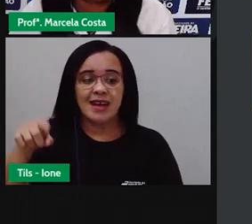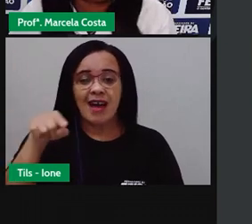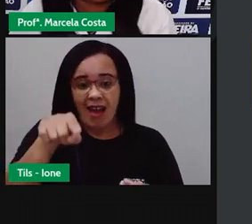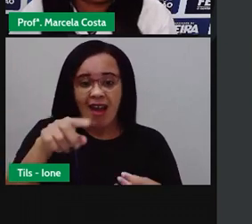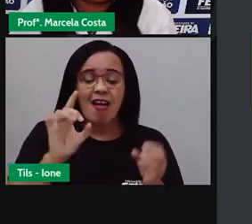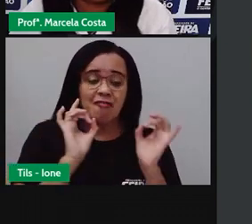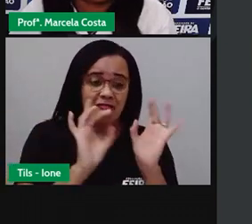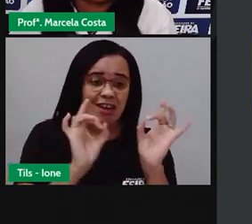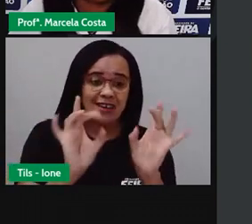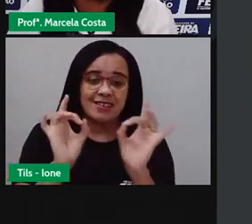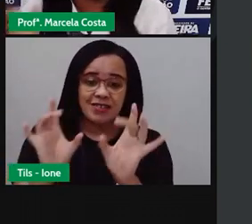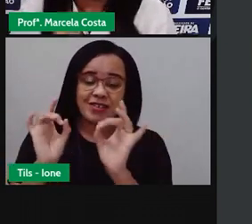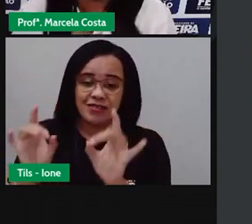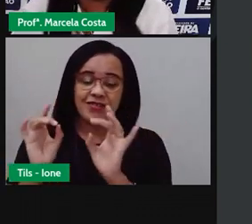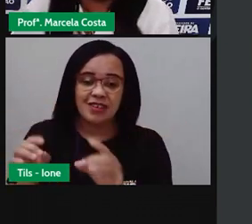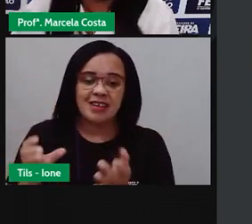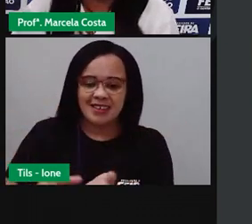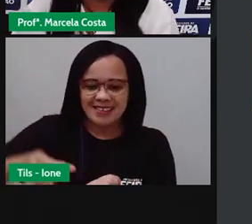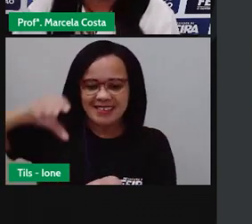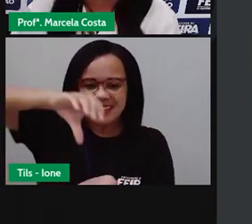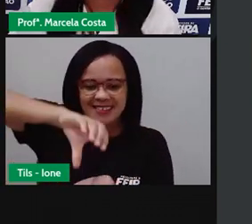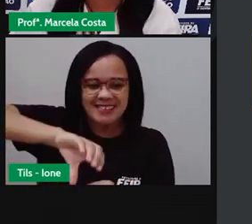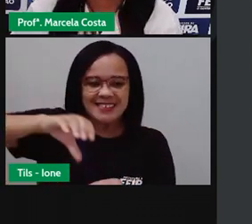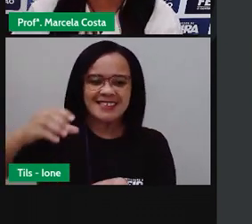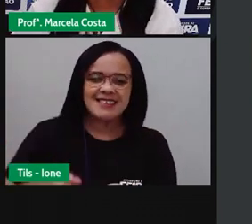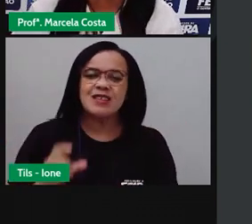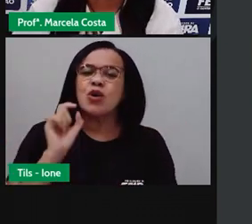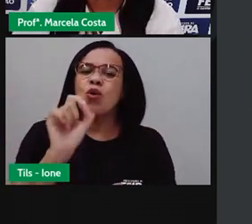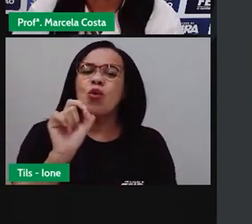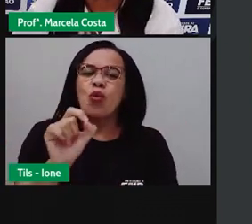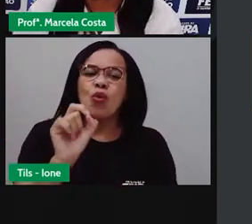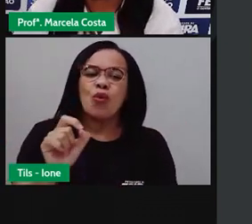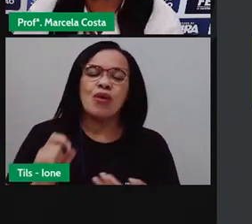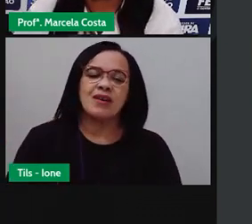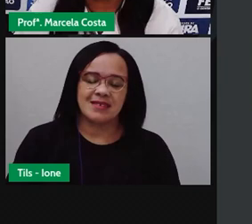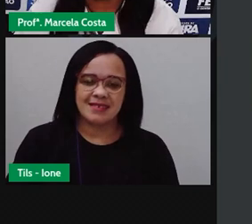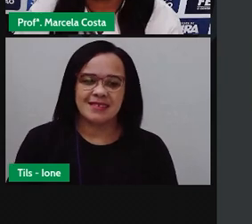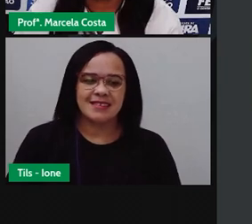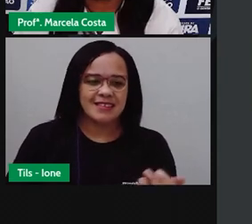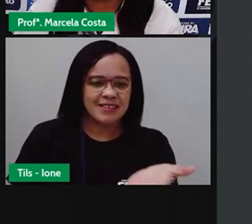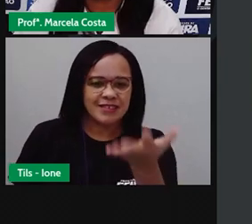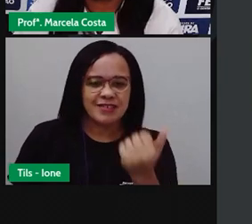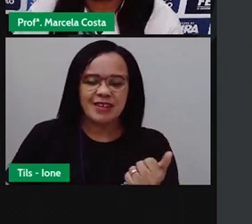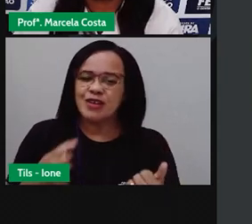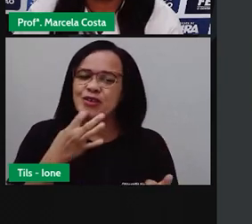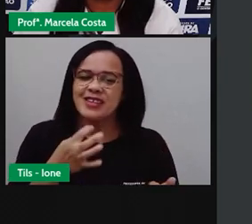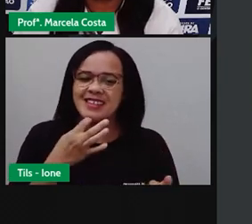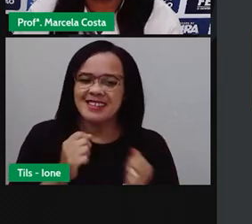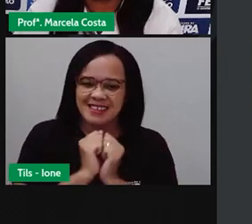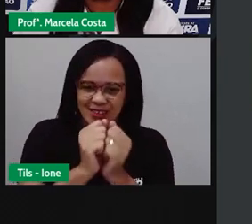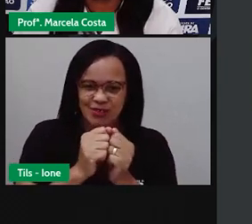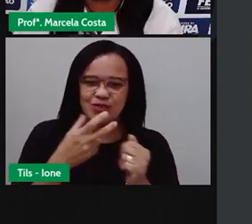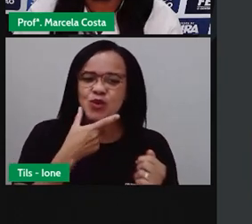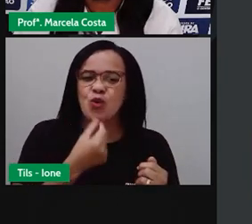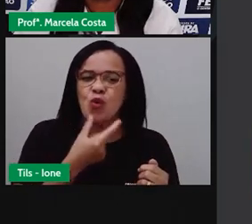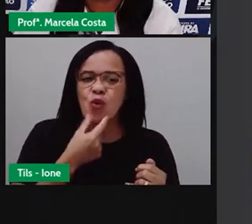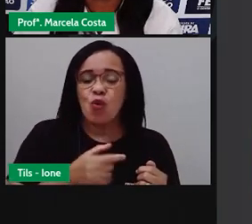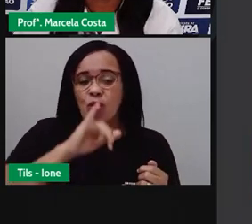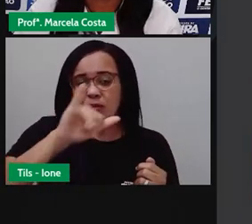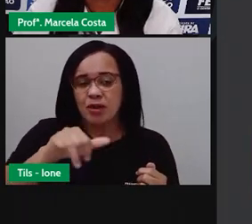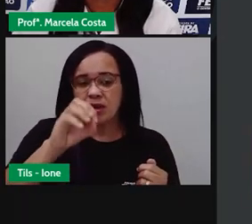calda de cana. Vamos descobrir? Vamos conhecer a história do feirense José